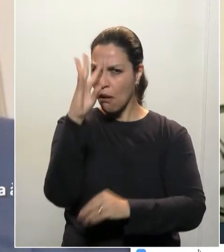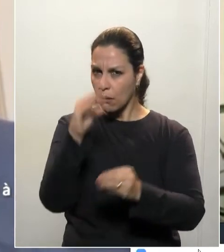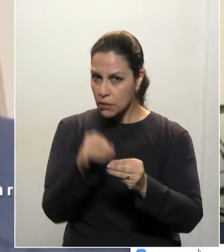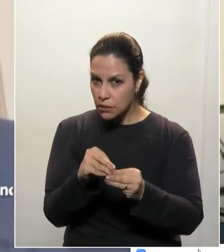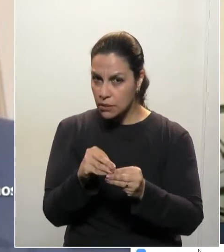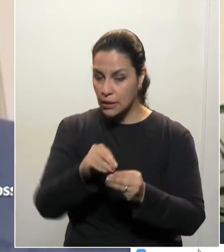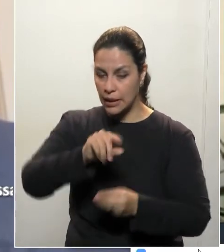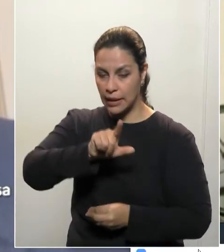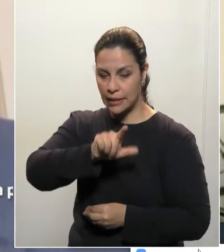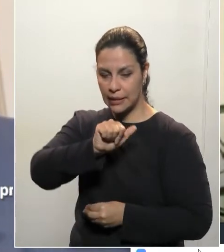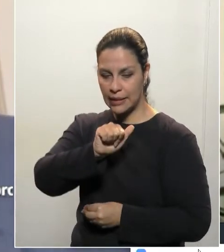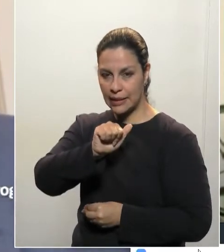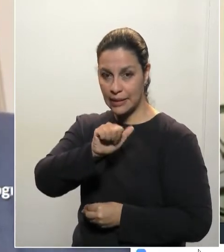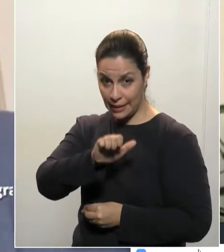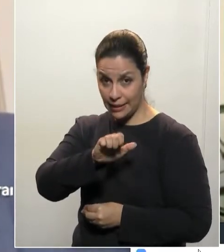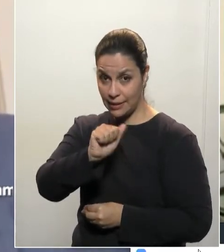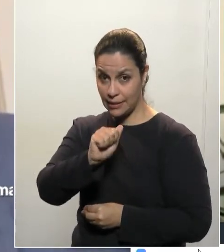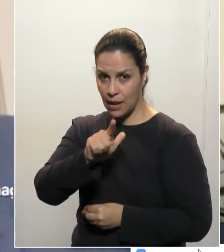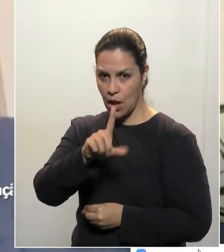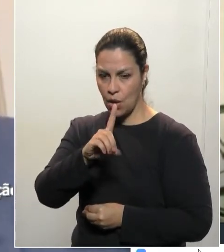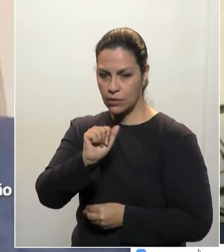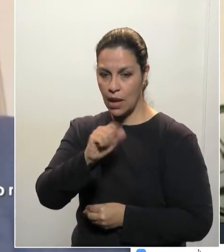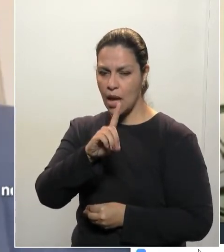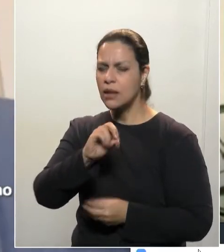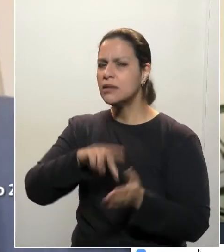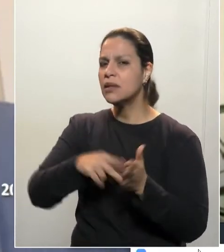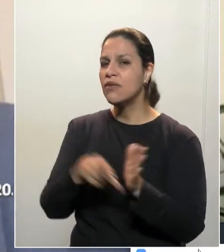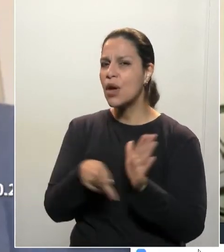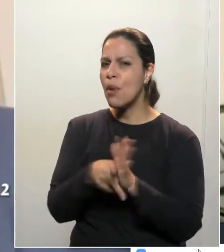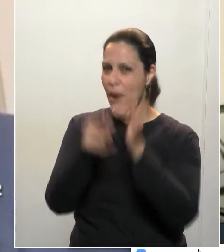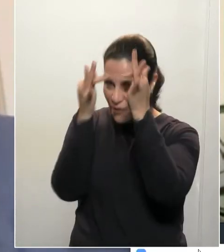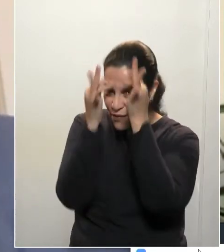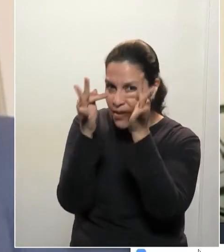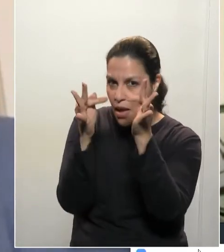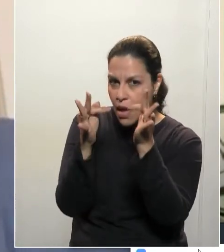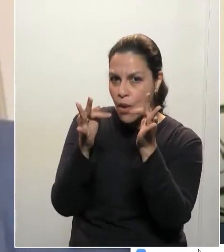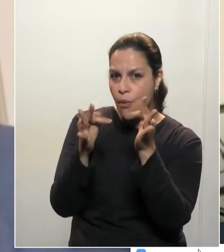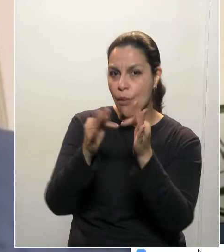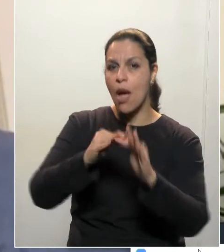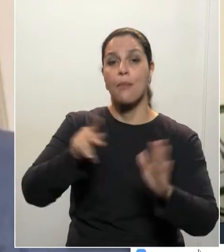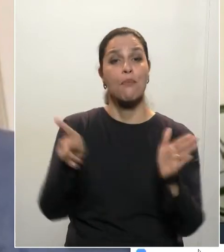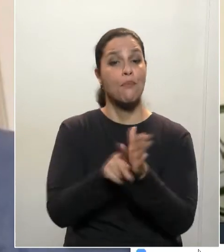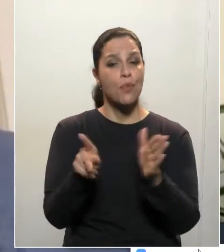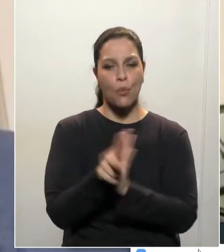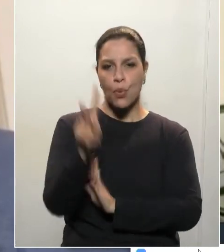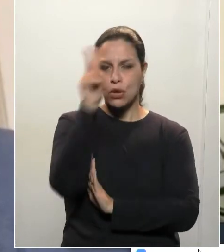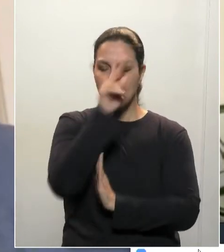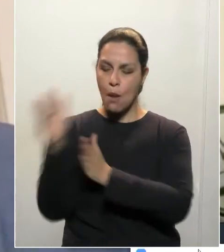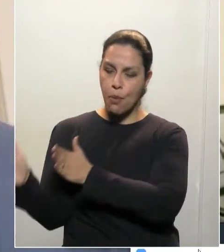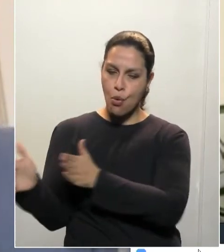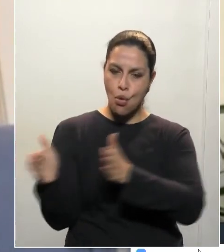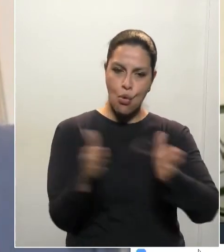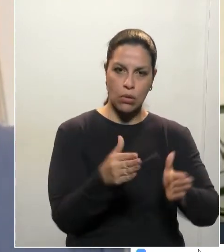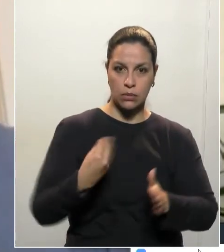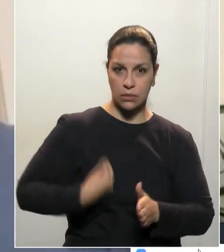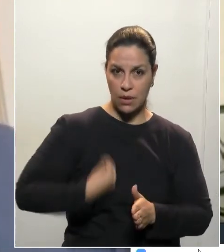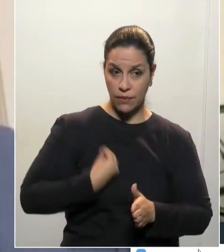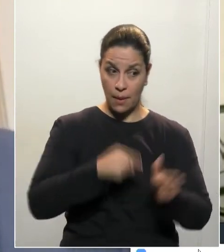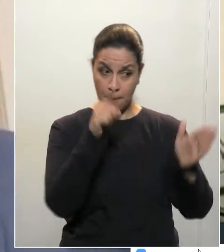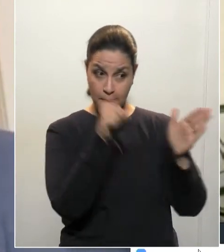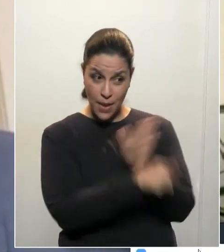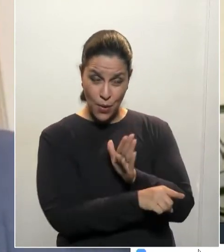lealdade ela é e faz parte da história da vida. Pergunte pros